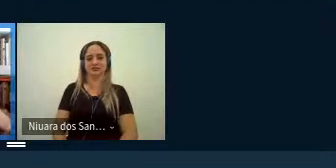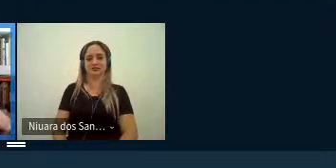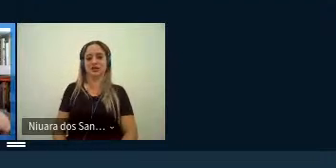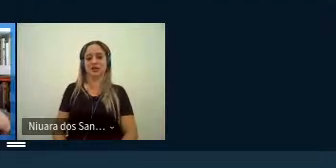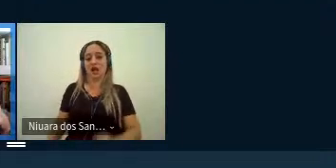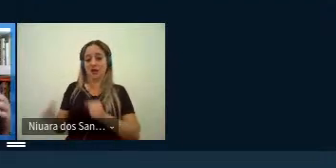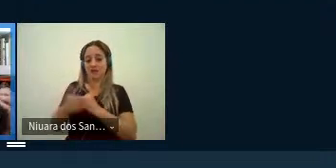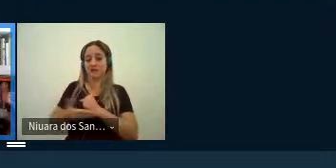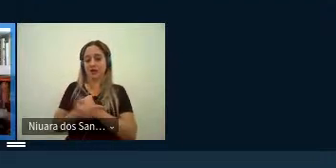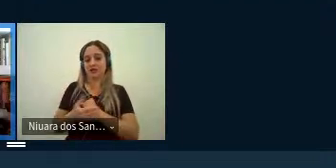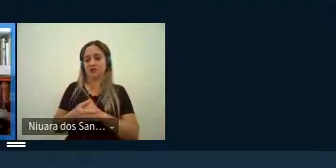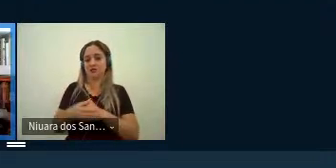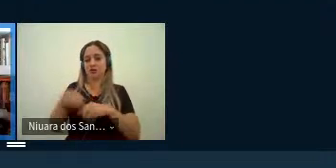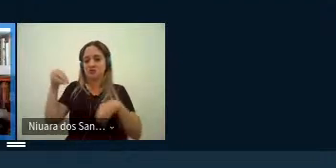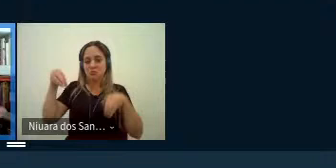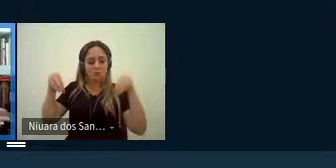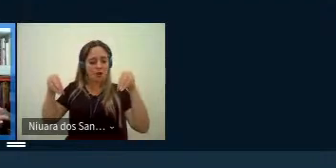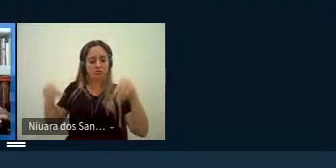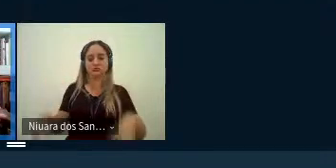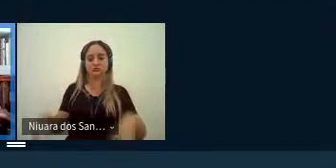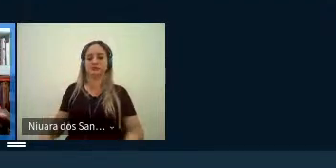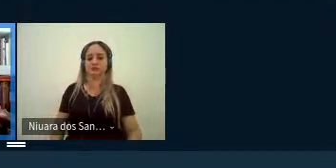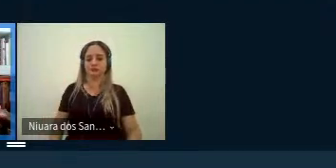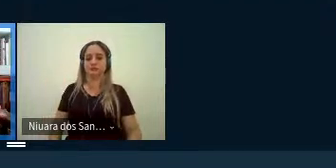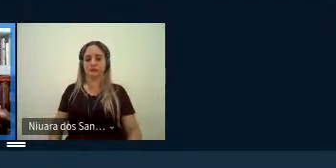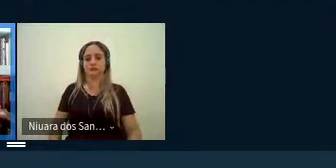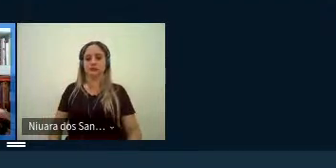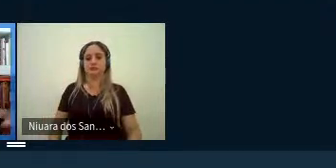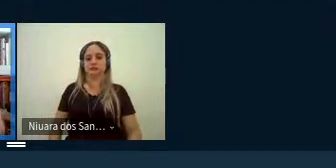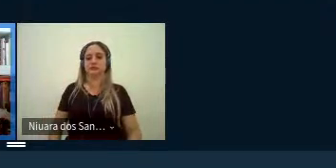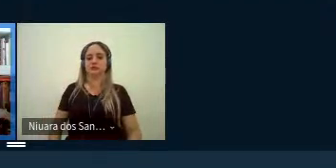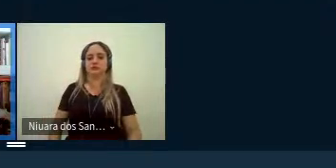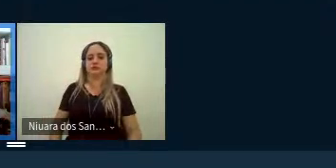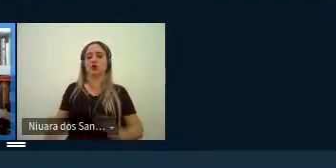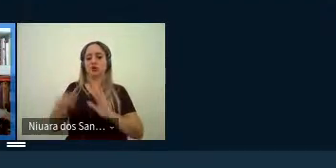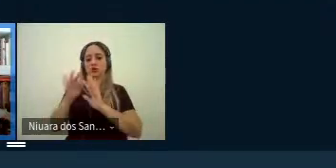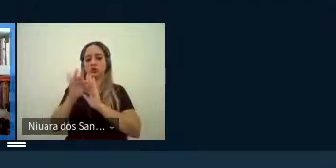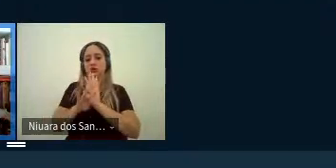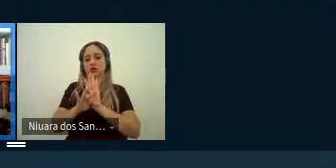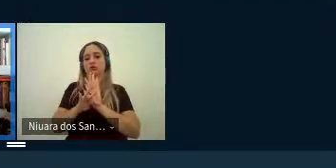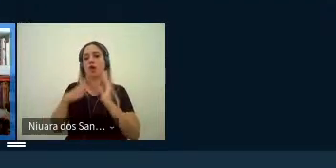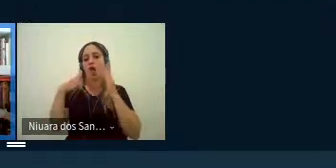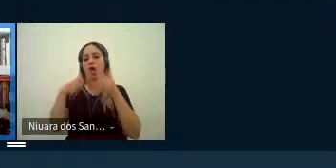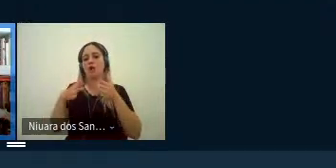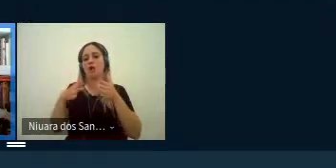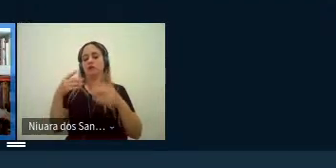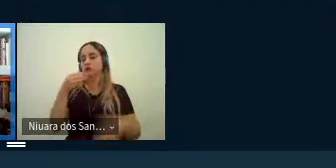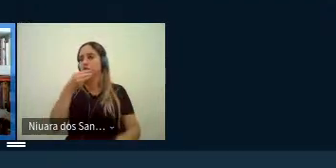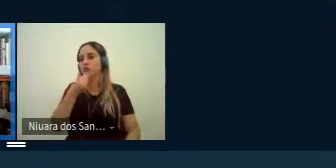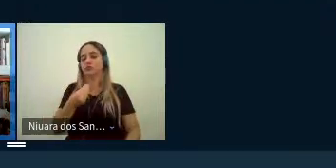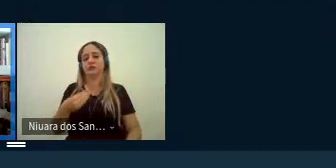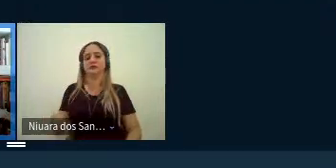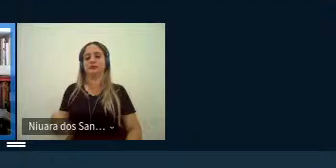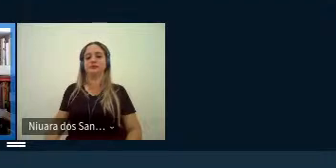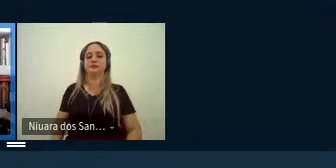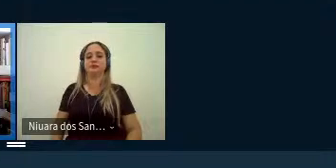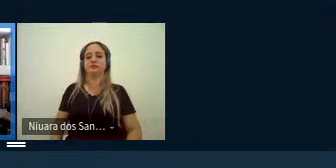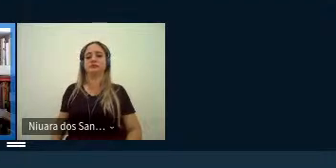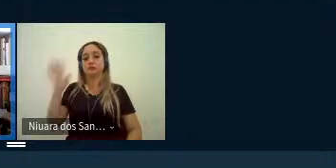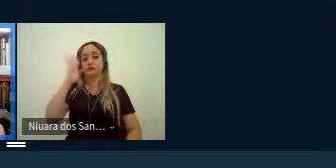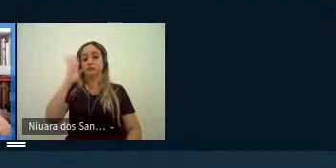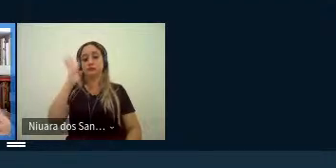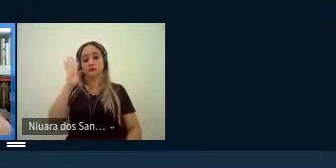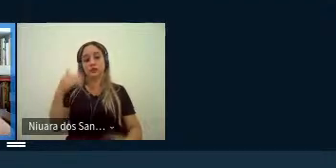a polos texto fonte seria o polo feminino e o texto alvo o polo masculino teorias então